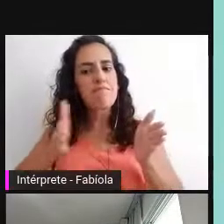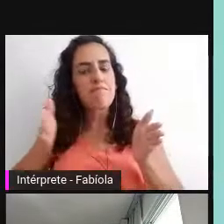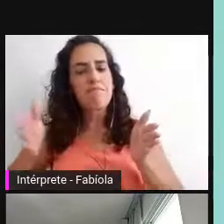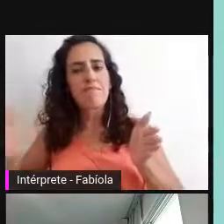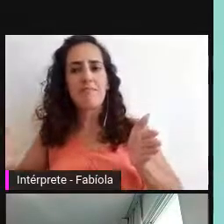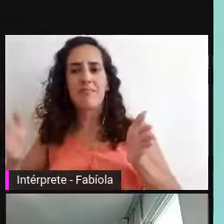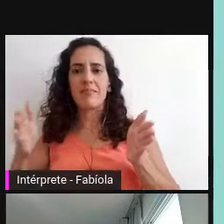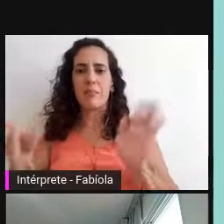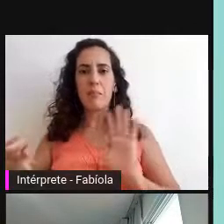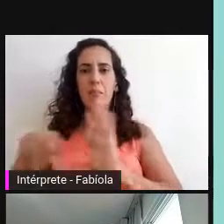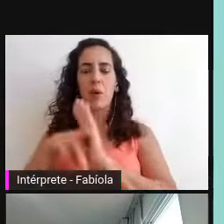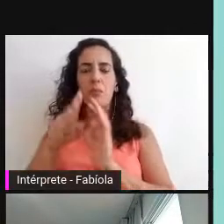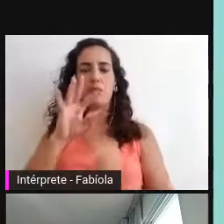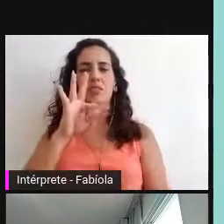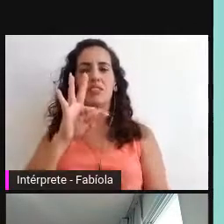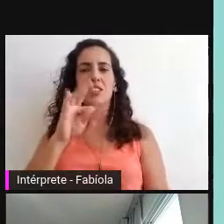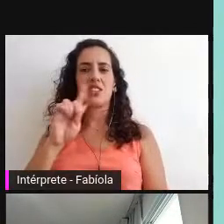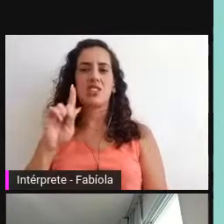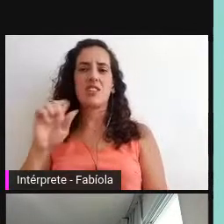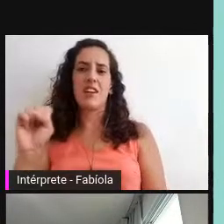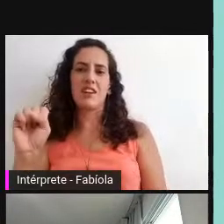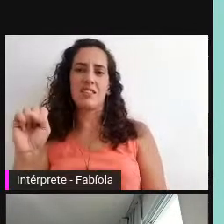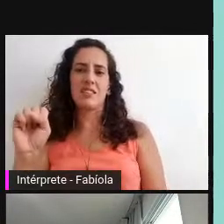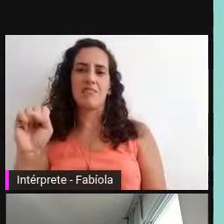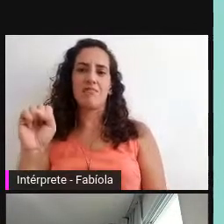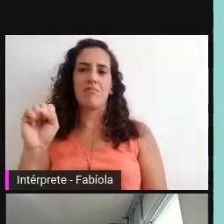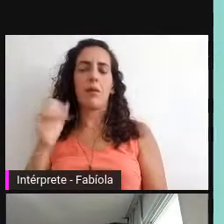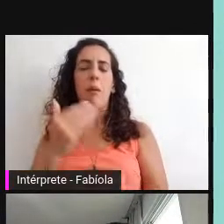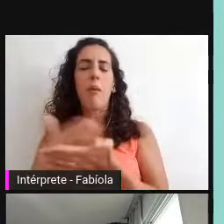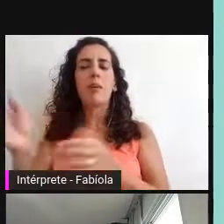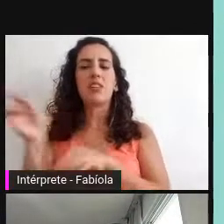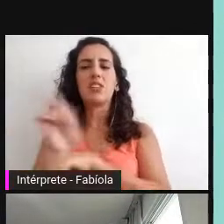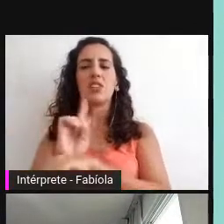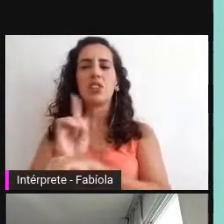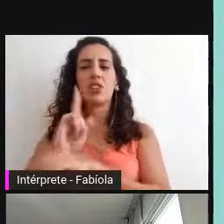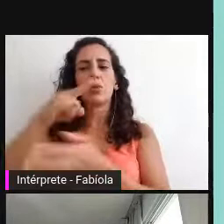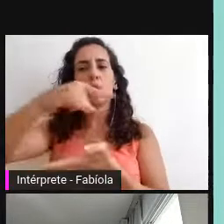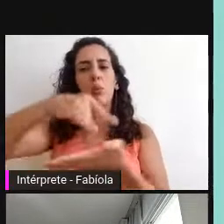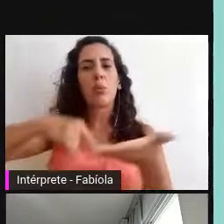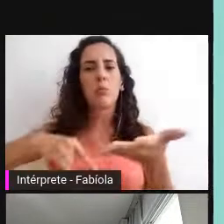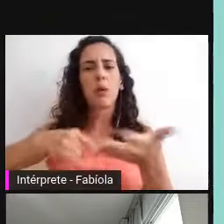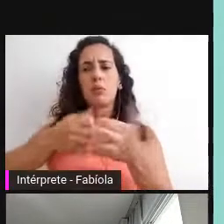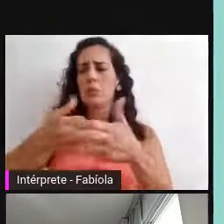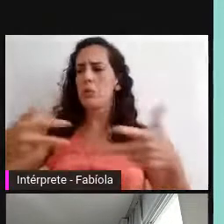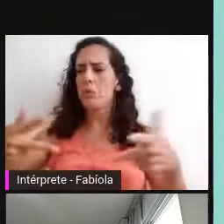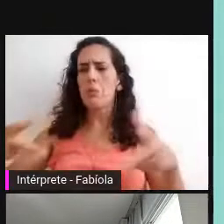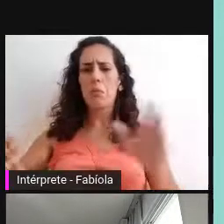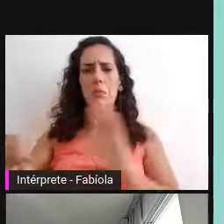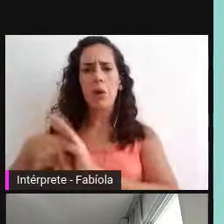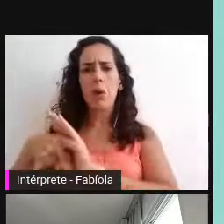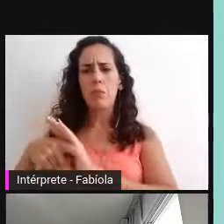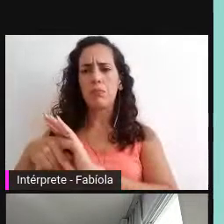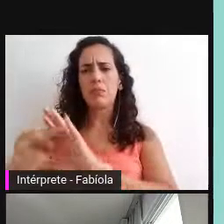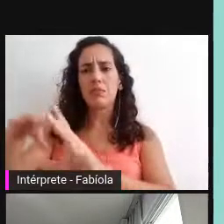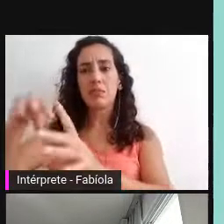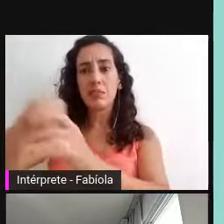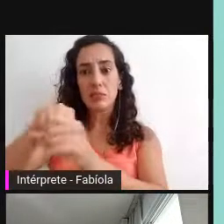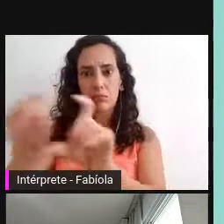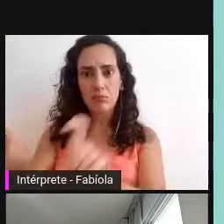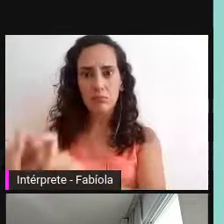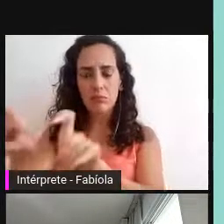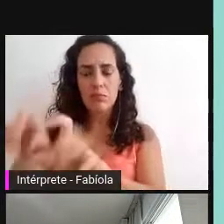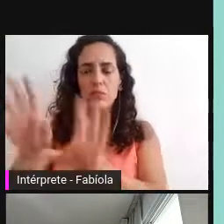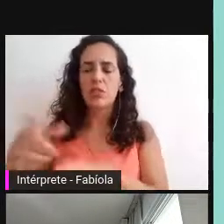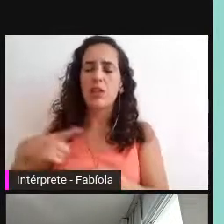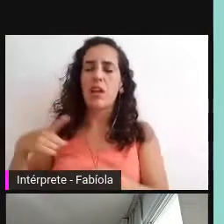desde a gestão de documentos e de ativos digitais, já existe um diálogo com o arquivo